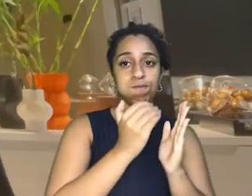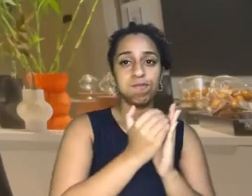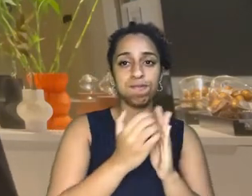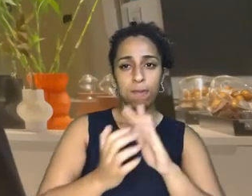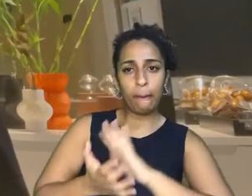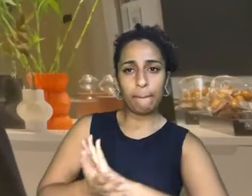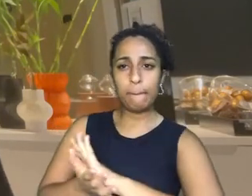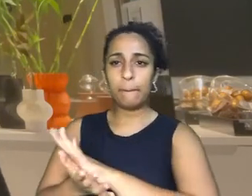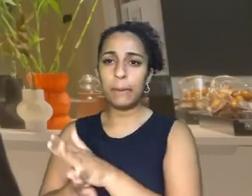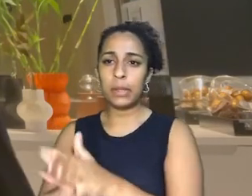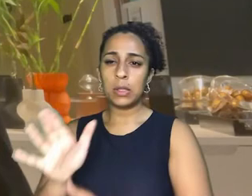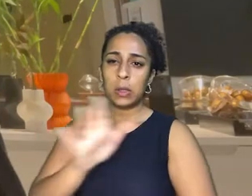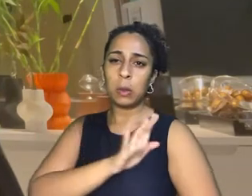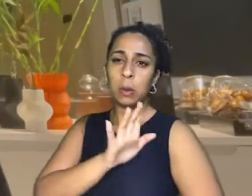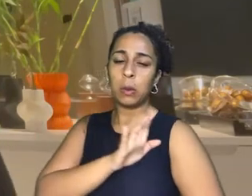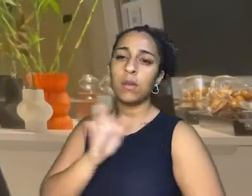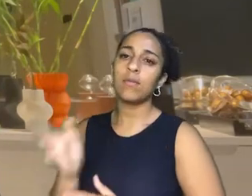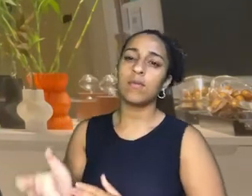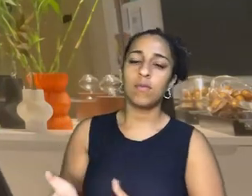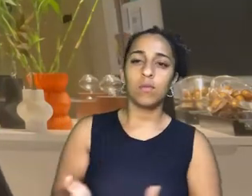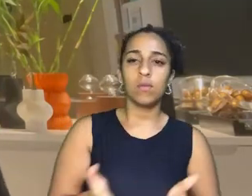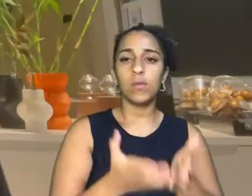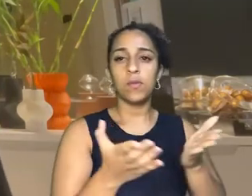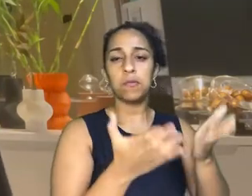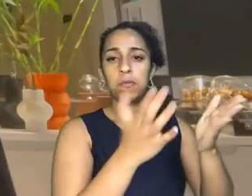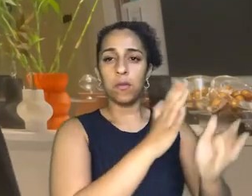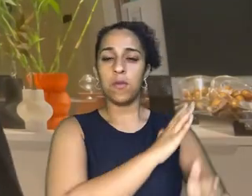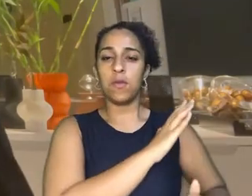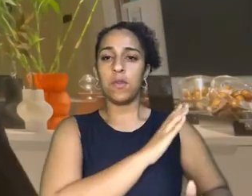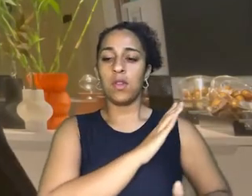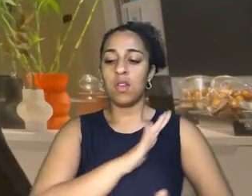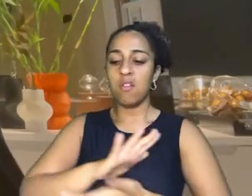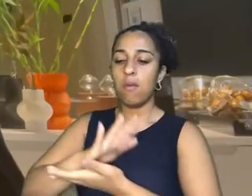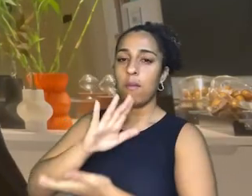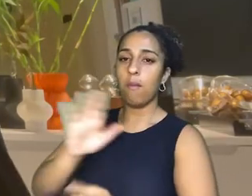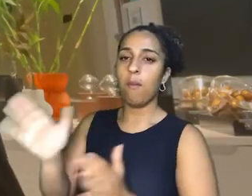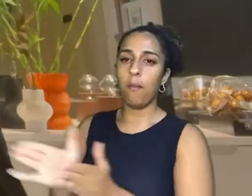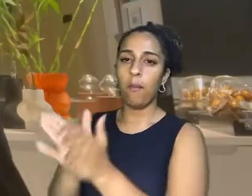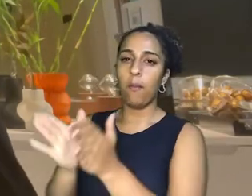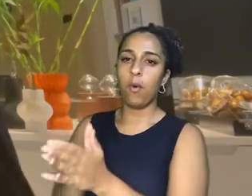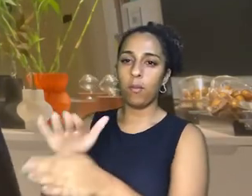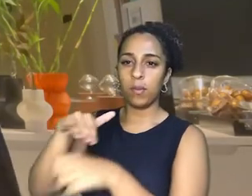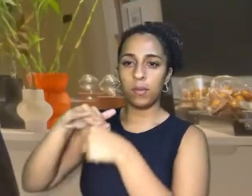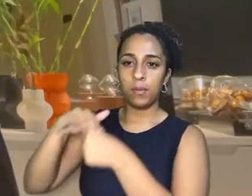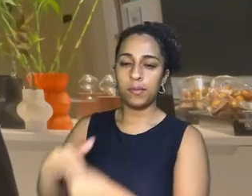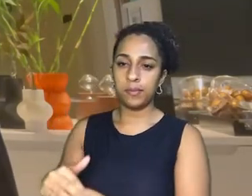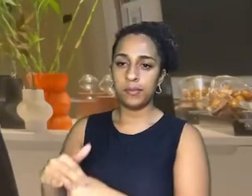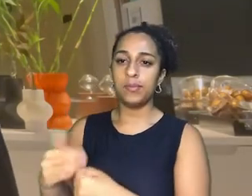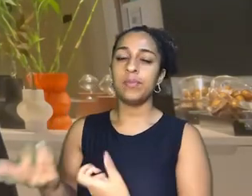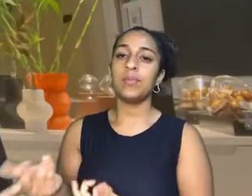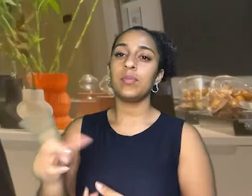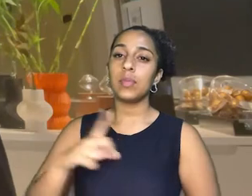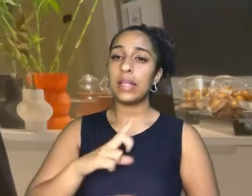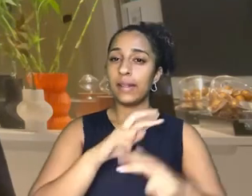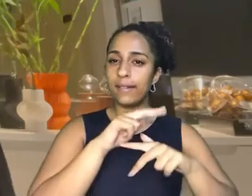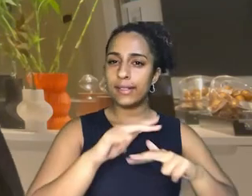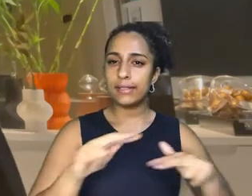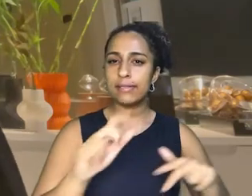massacrou o rico para ficar rico, o pobre para ficar pobre. Existem vários sujeitos dentro